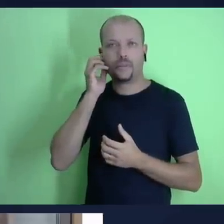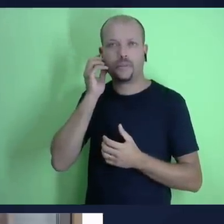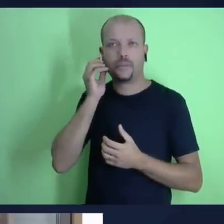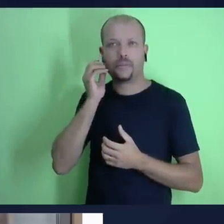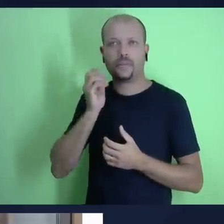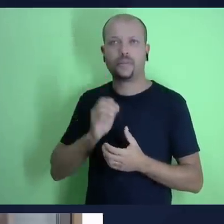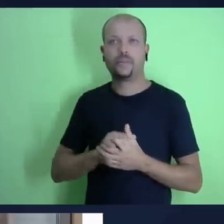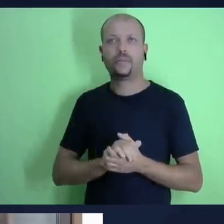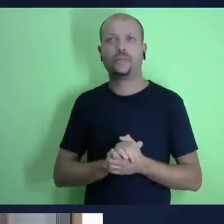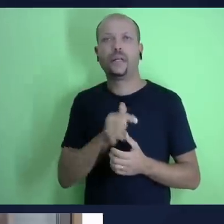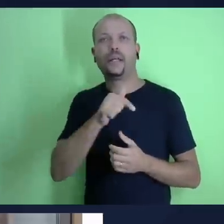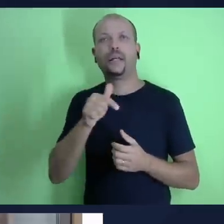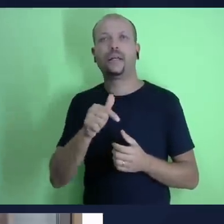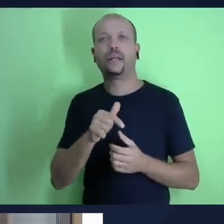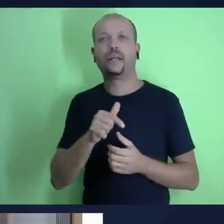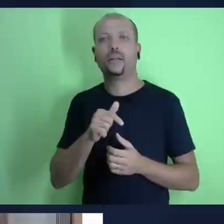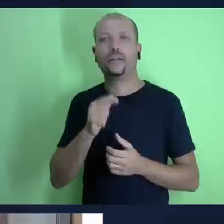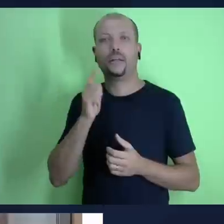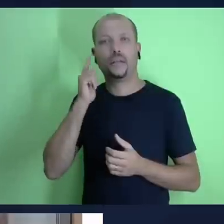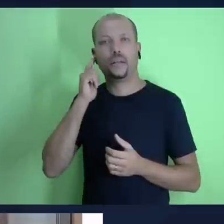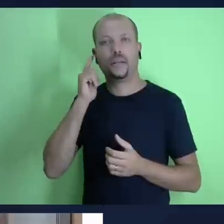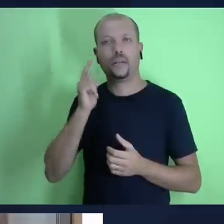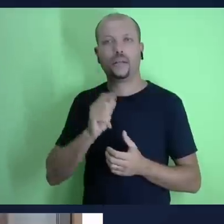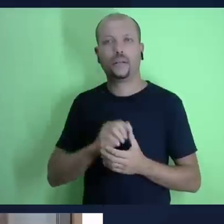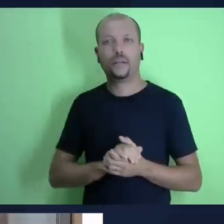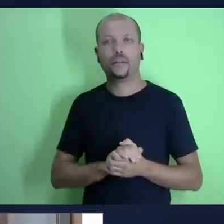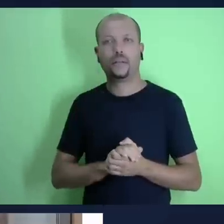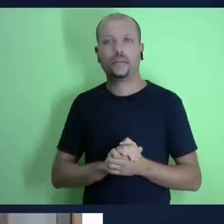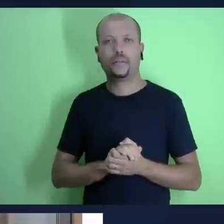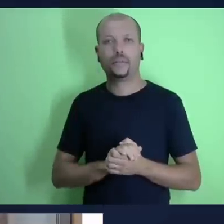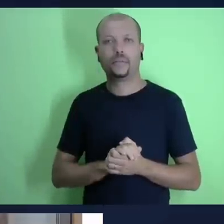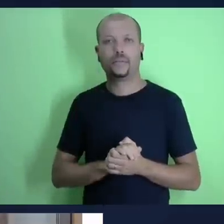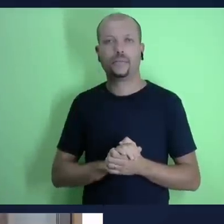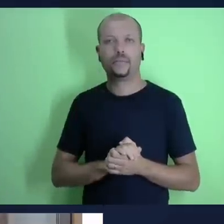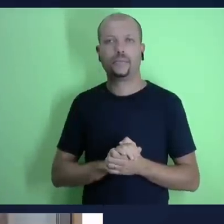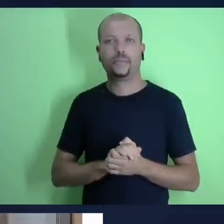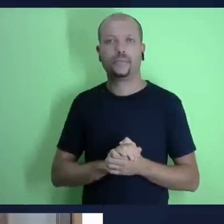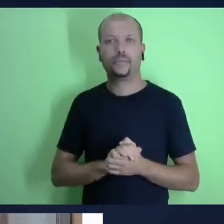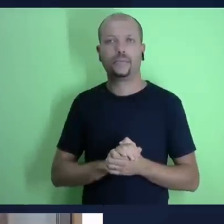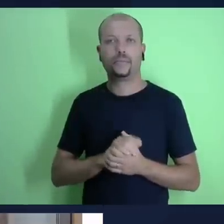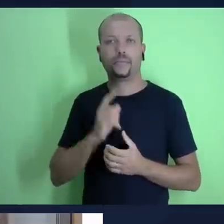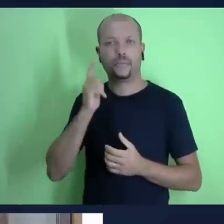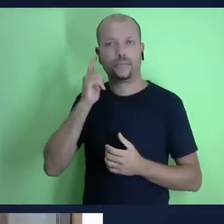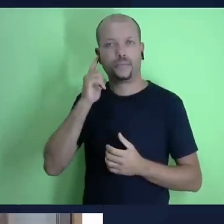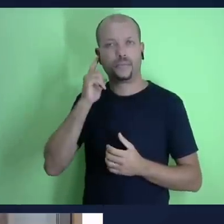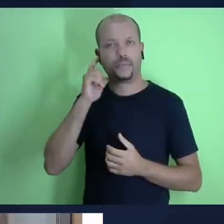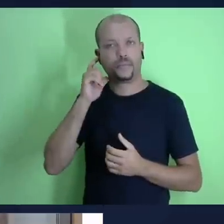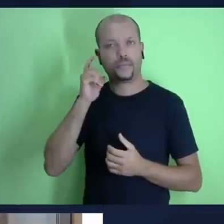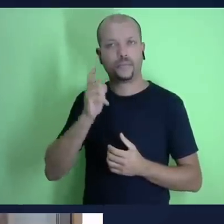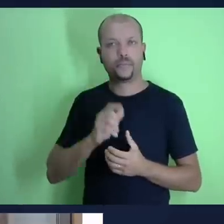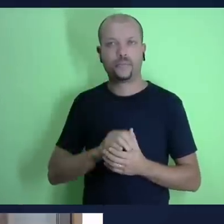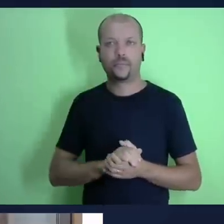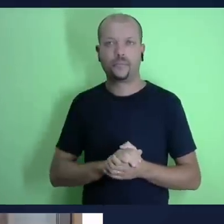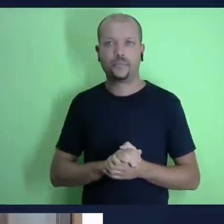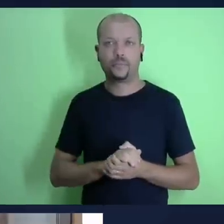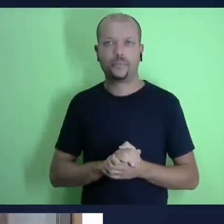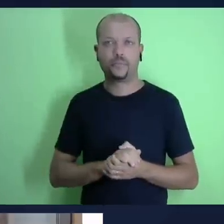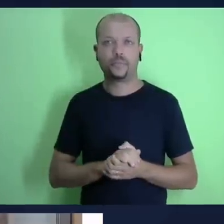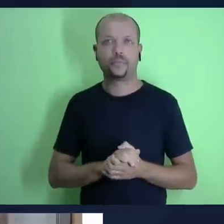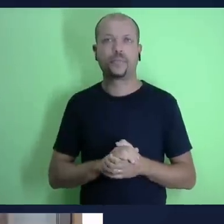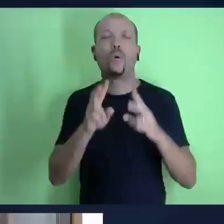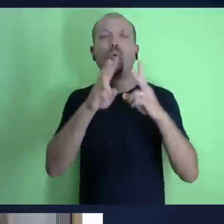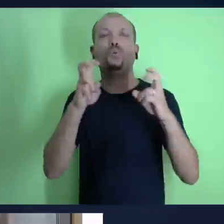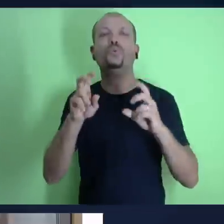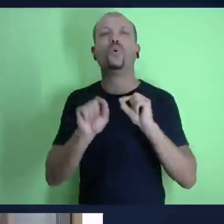chamados para a família de deus nós iremos estudar um tema muito importante qual é o